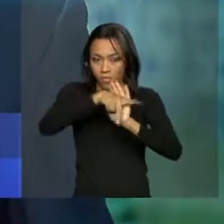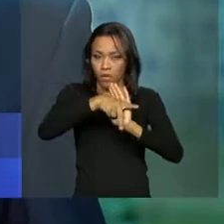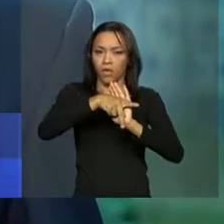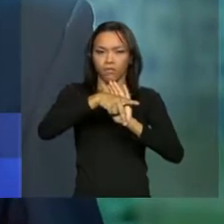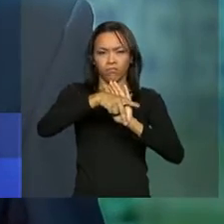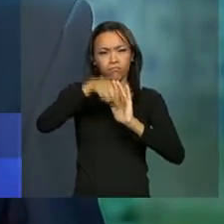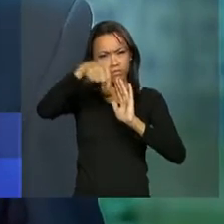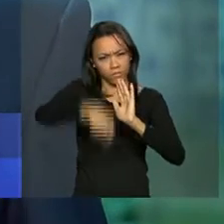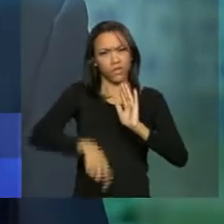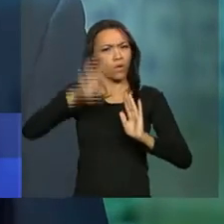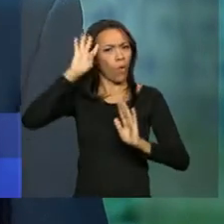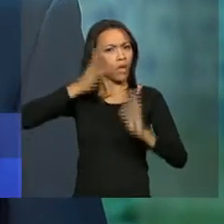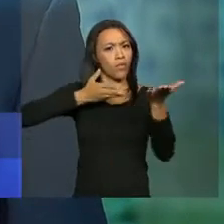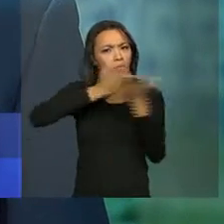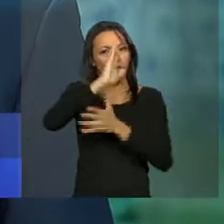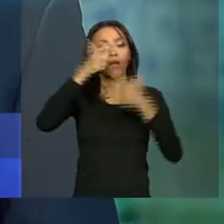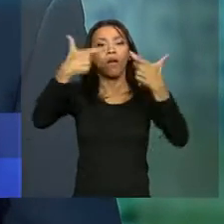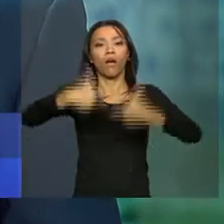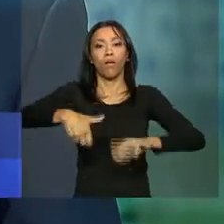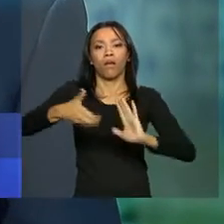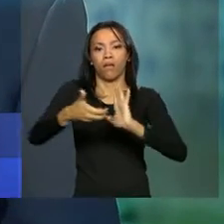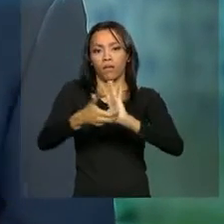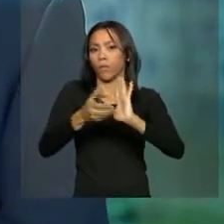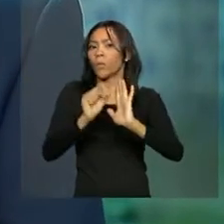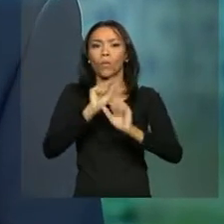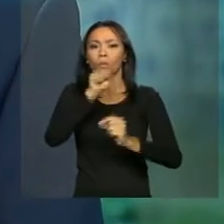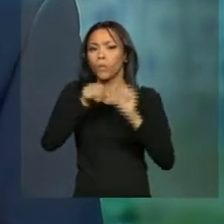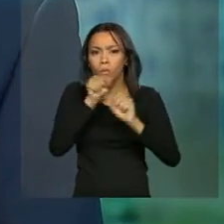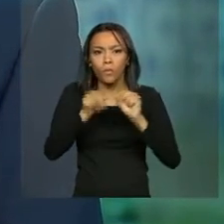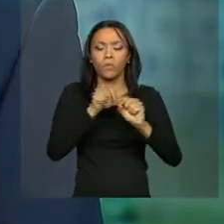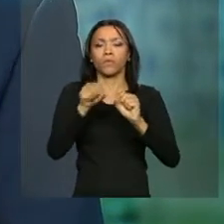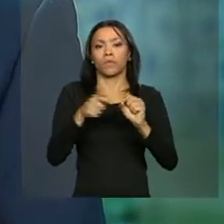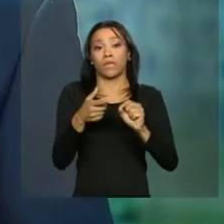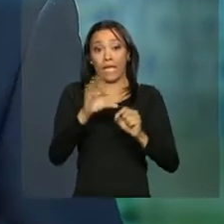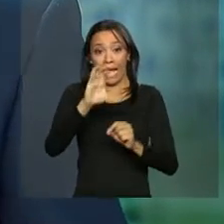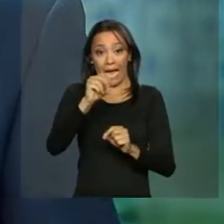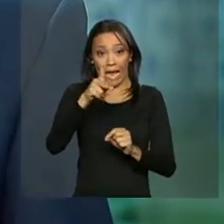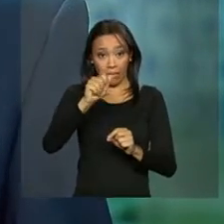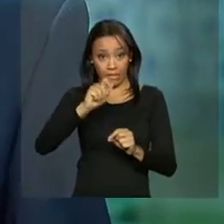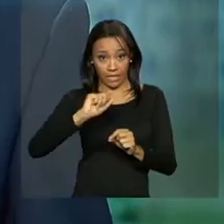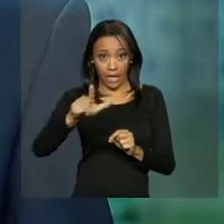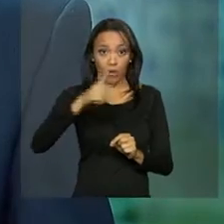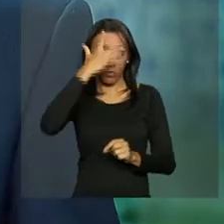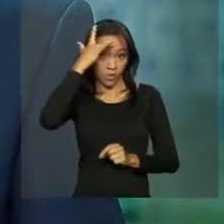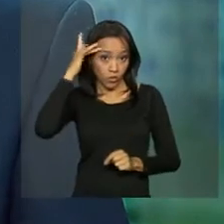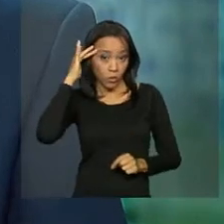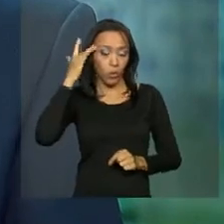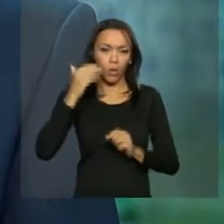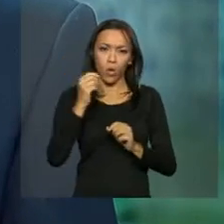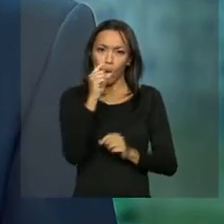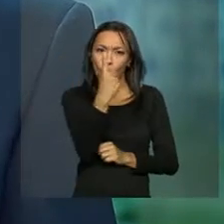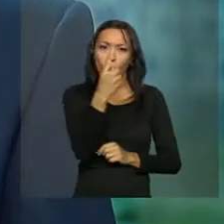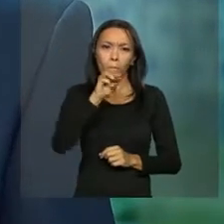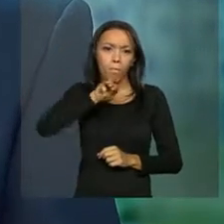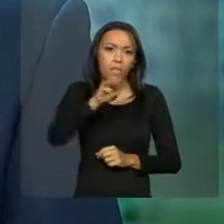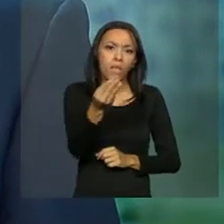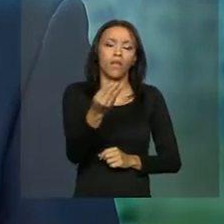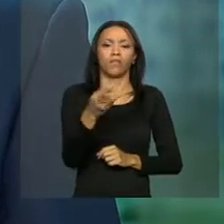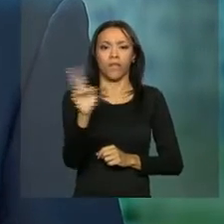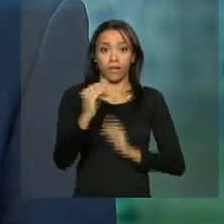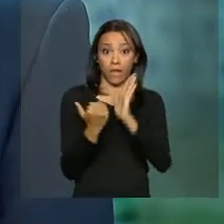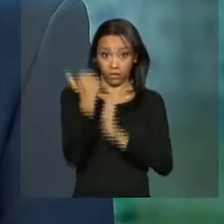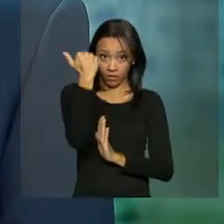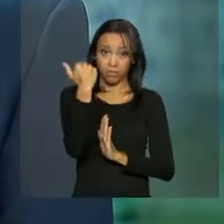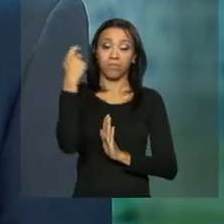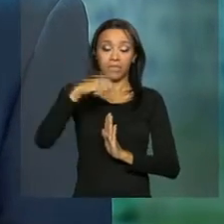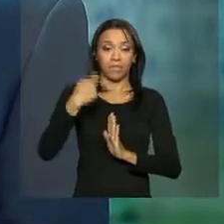nesta quarta-feira na Câmara dos Deputados estabelece que os ganhos de capital de pessoa física acima de um milhão de reais devem